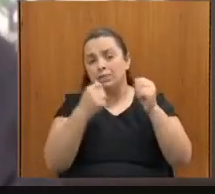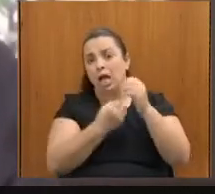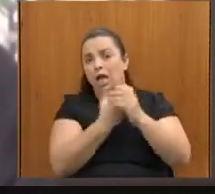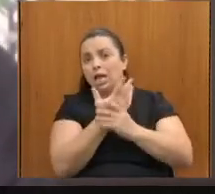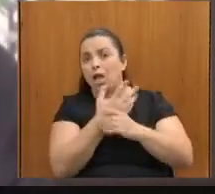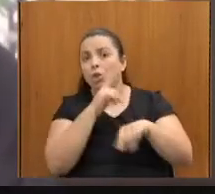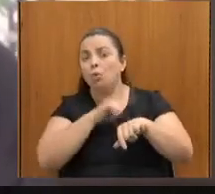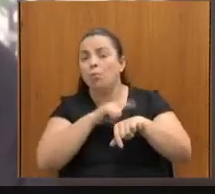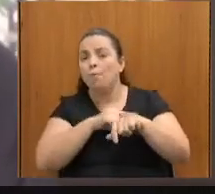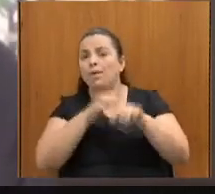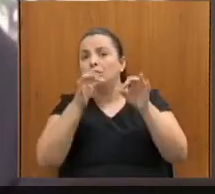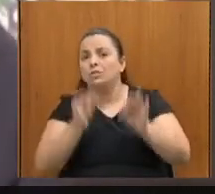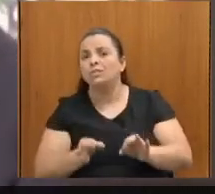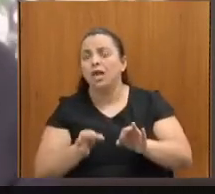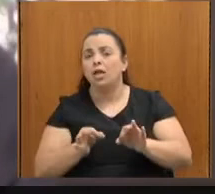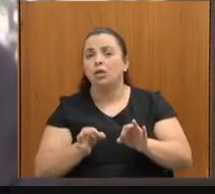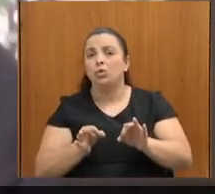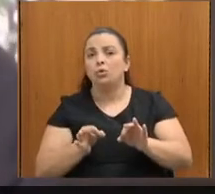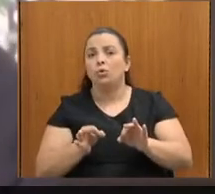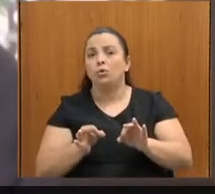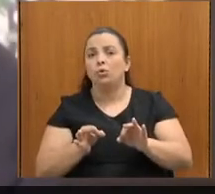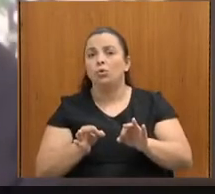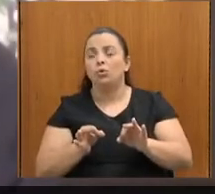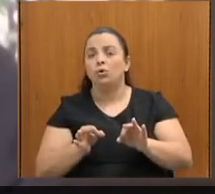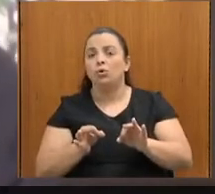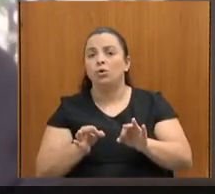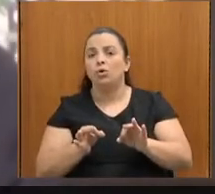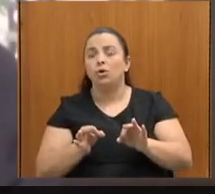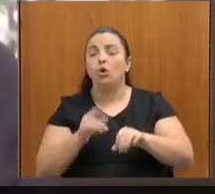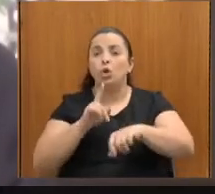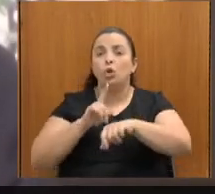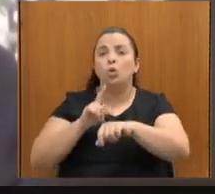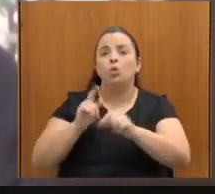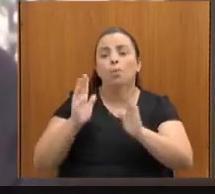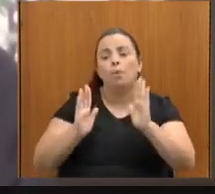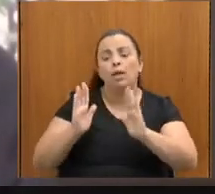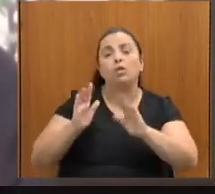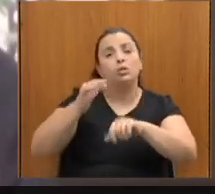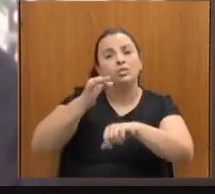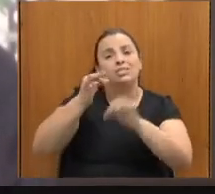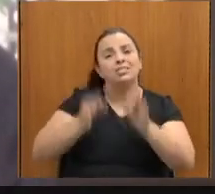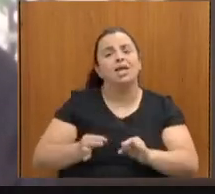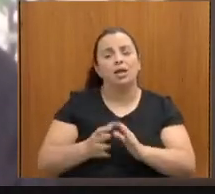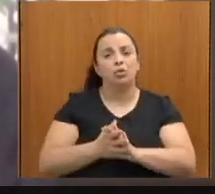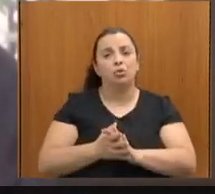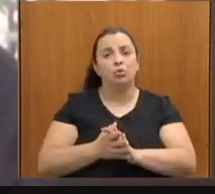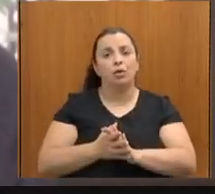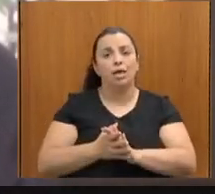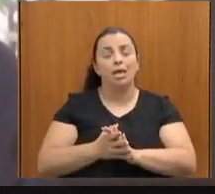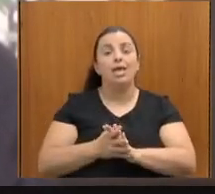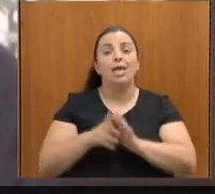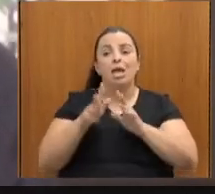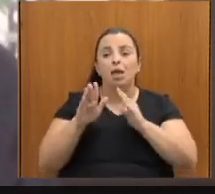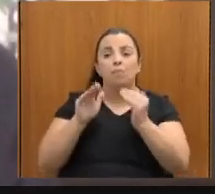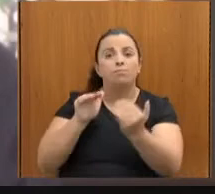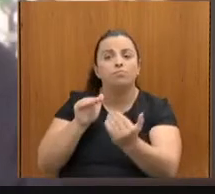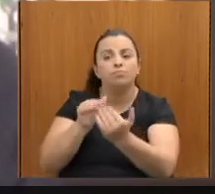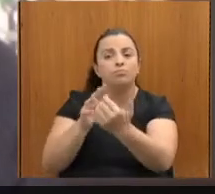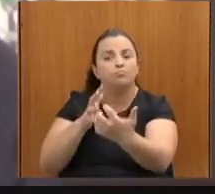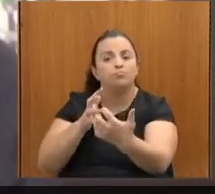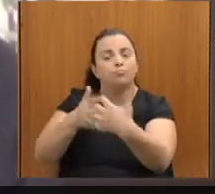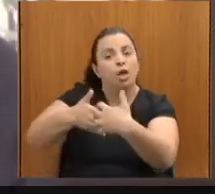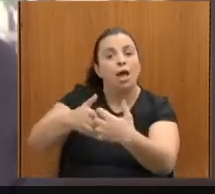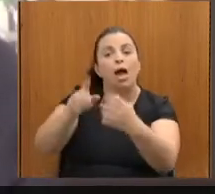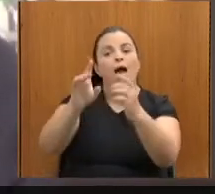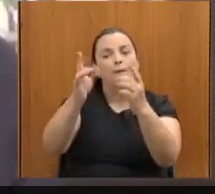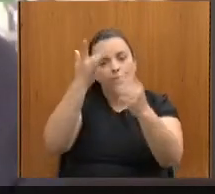momento correto e da forma como as pessoas com deficiência esperam que sejam implantadas. Então,